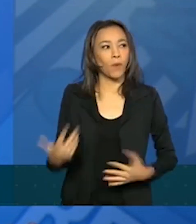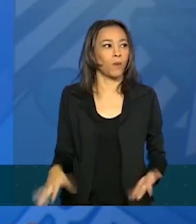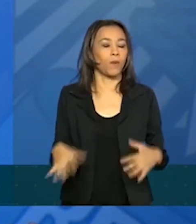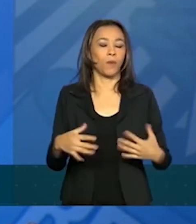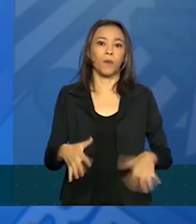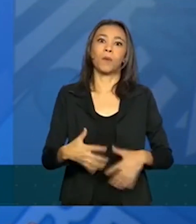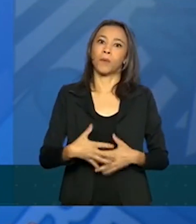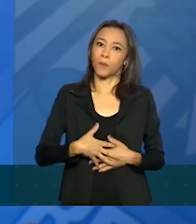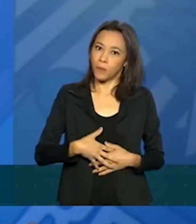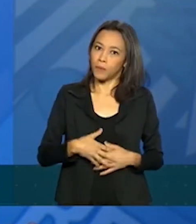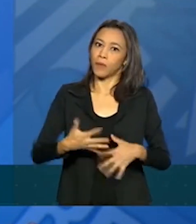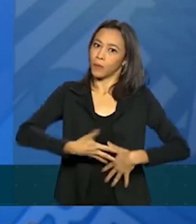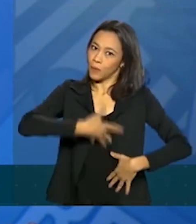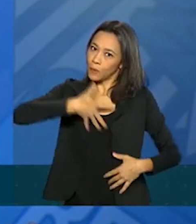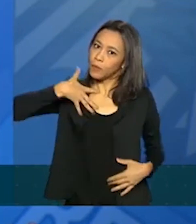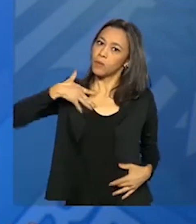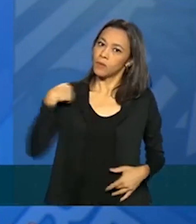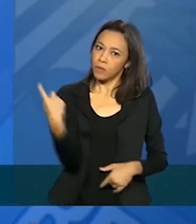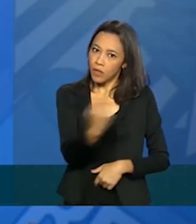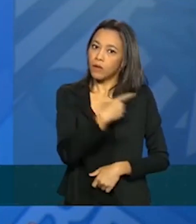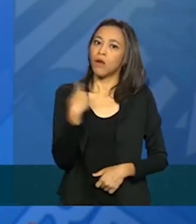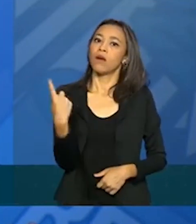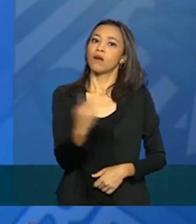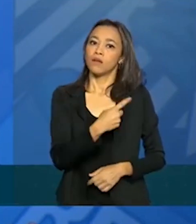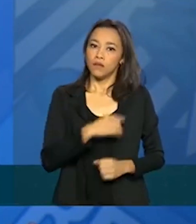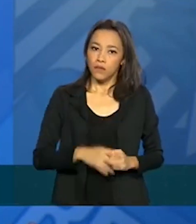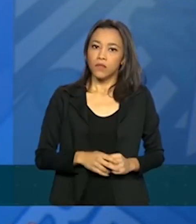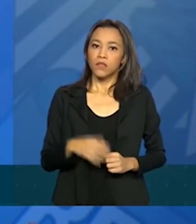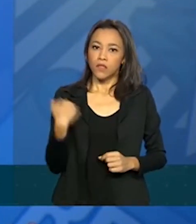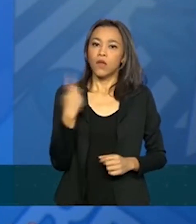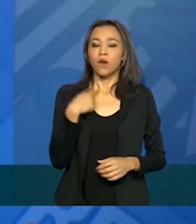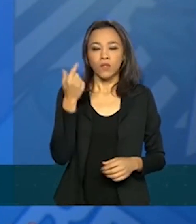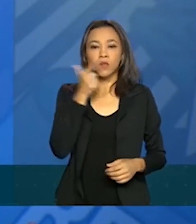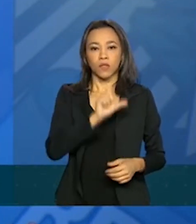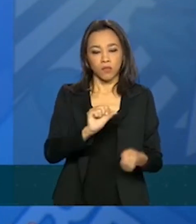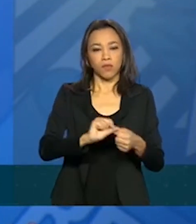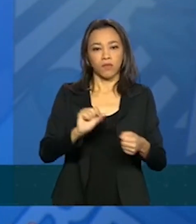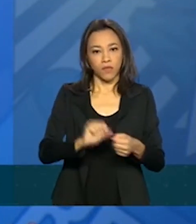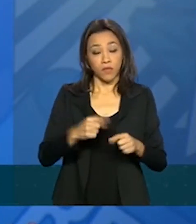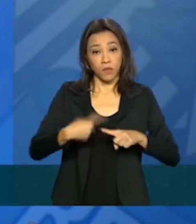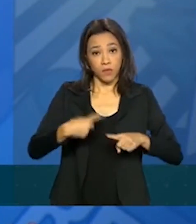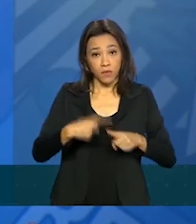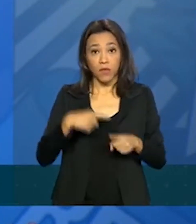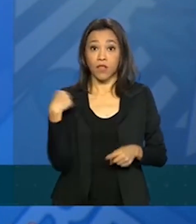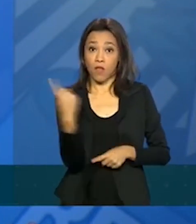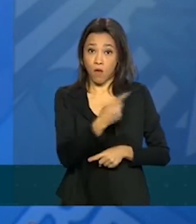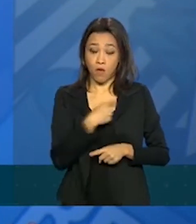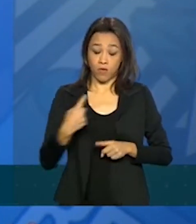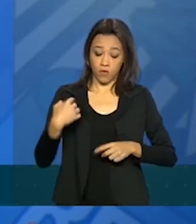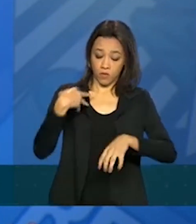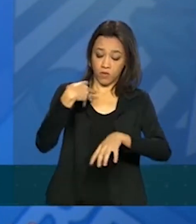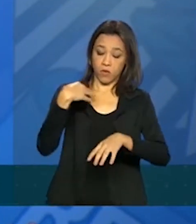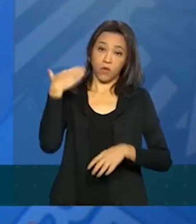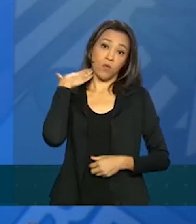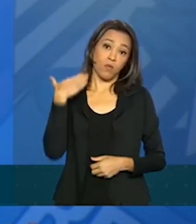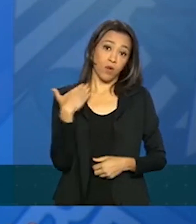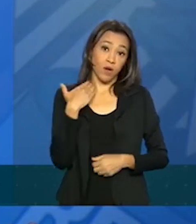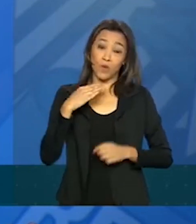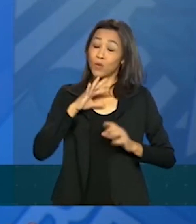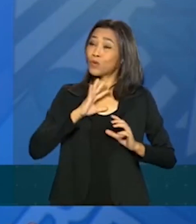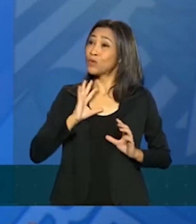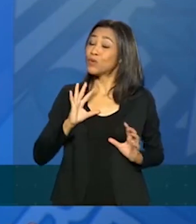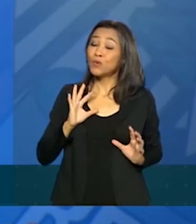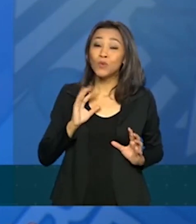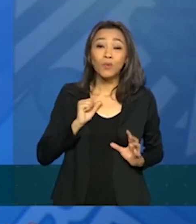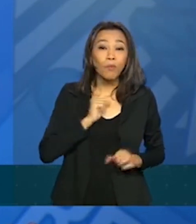de orgulho para nós e fazemos isso porque, de novo, somos o banco de todos os brasileiros e, em